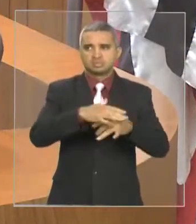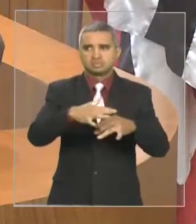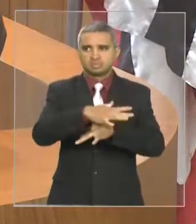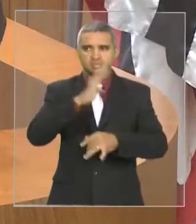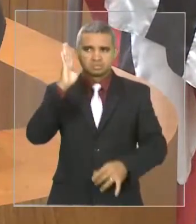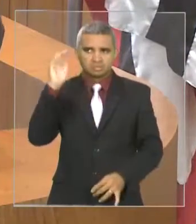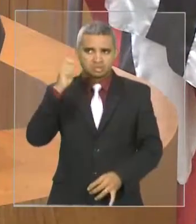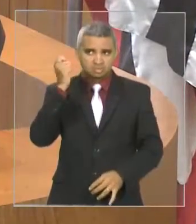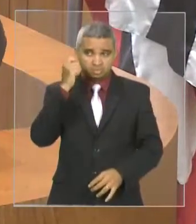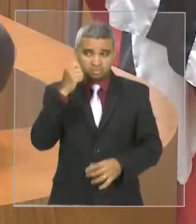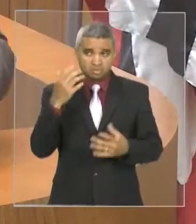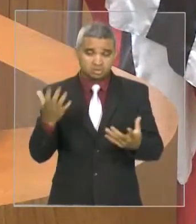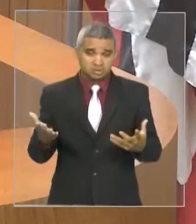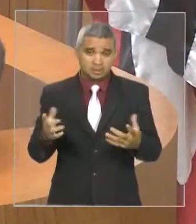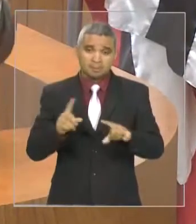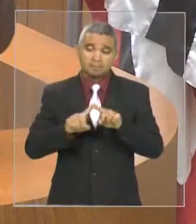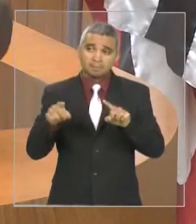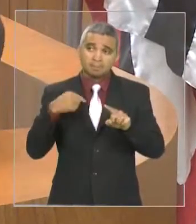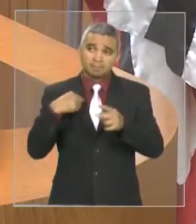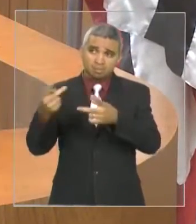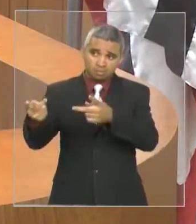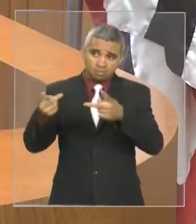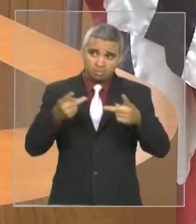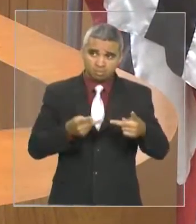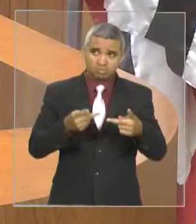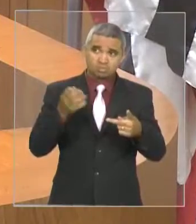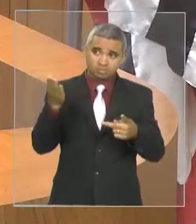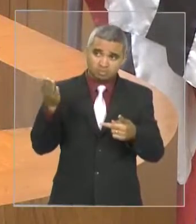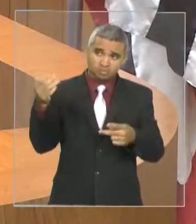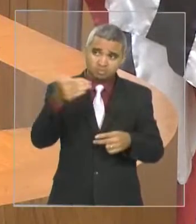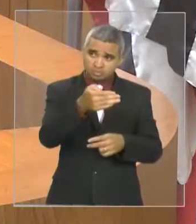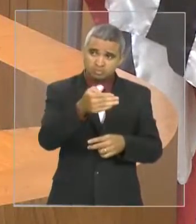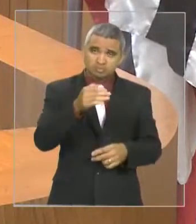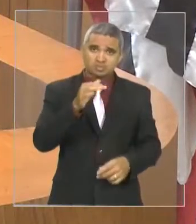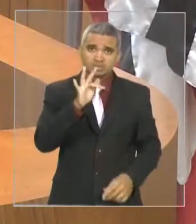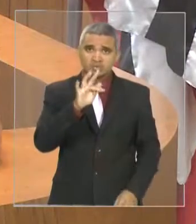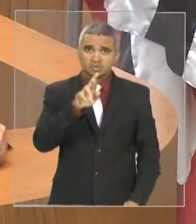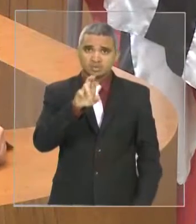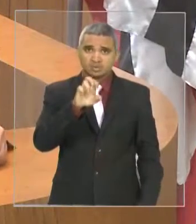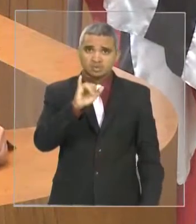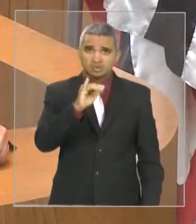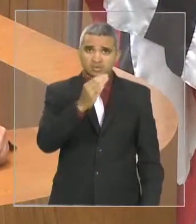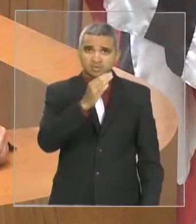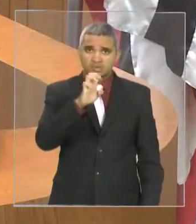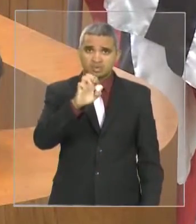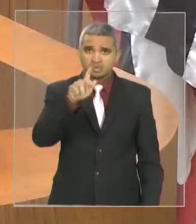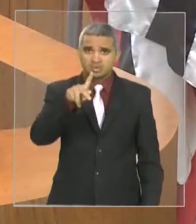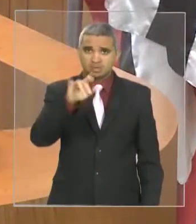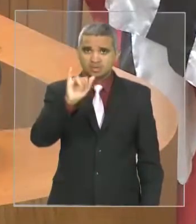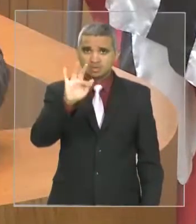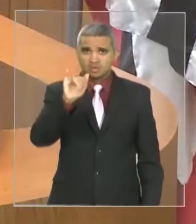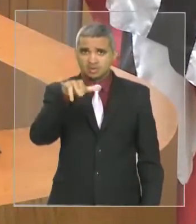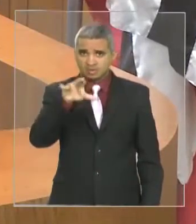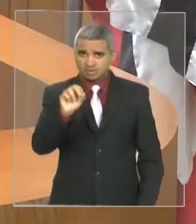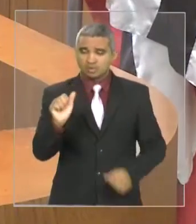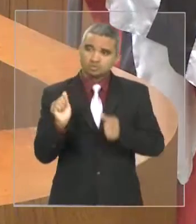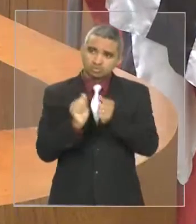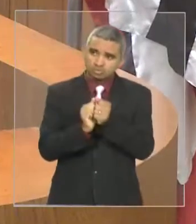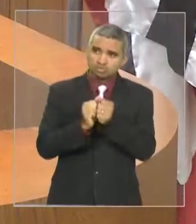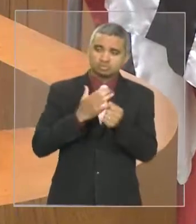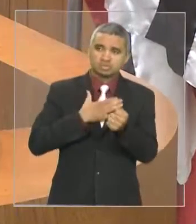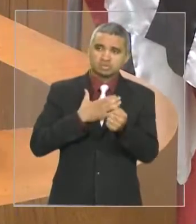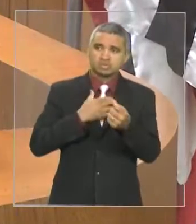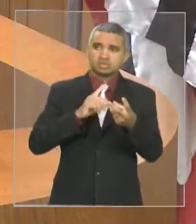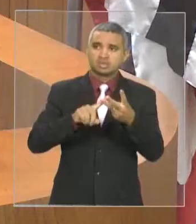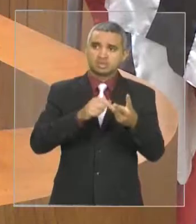Agora, quero dizer o seguinte, quero convidar vossa excelência para estar lá no Freio Epifânio, juntamente comigo, com o deputado Antônio Pereira,